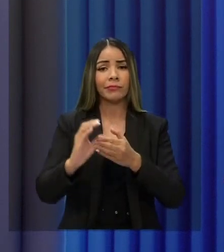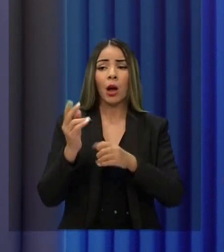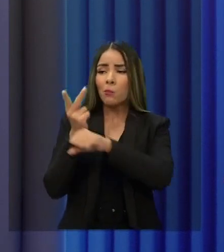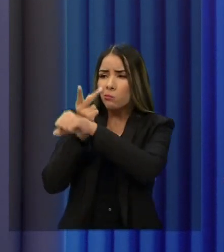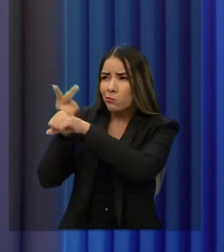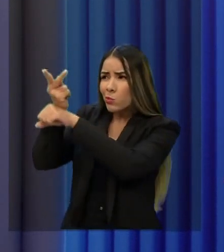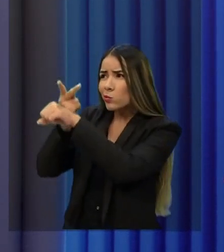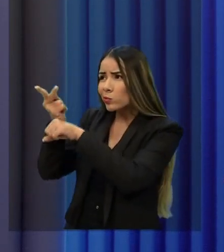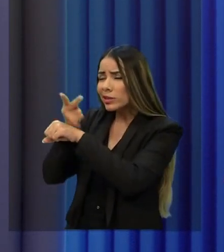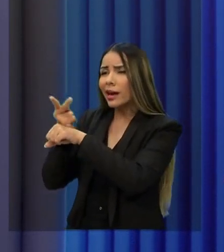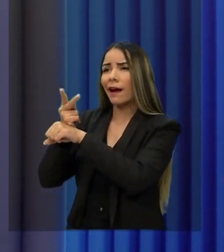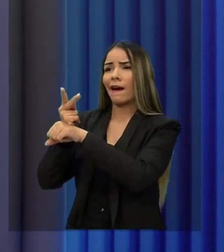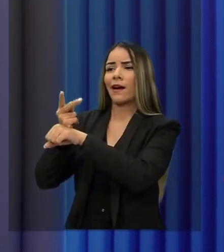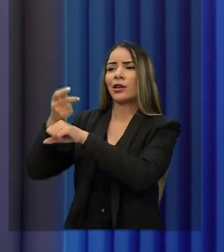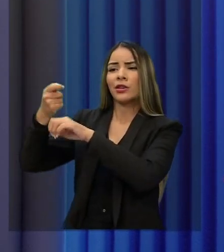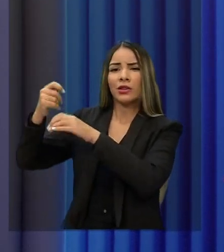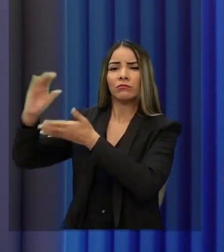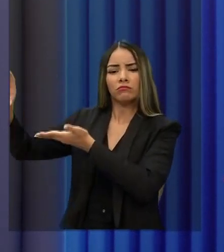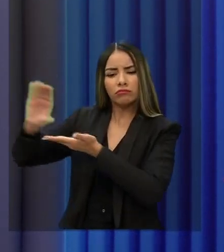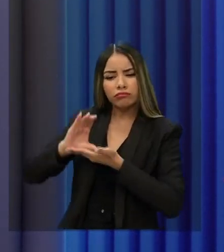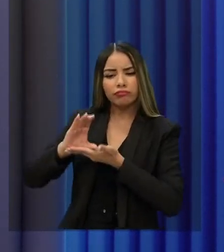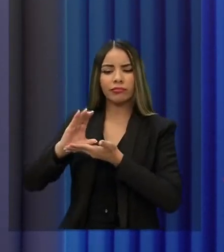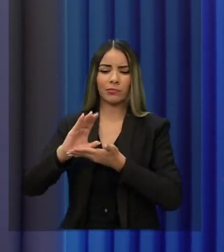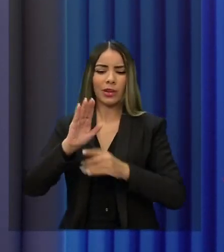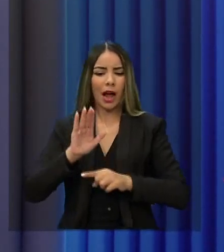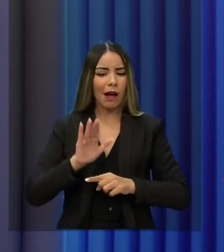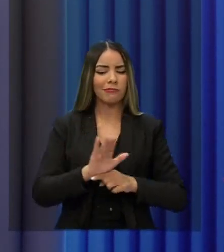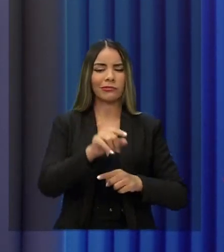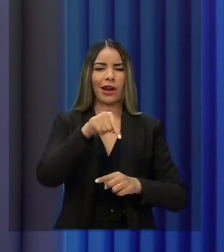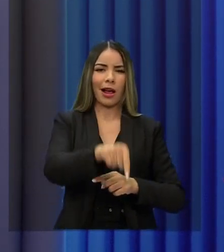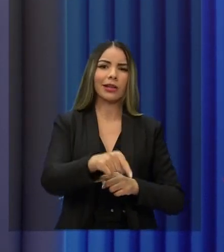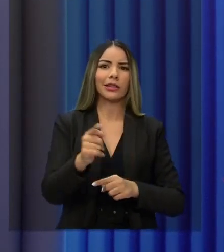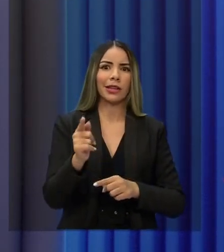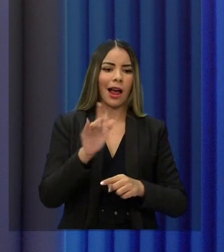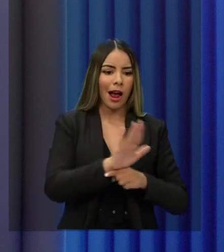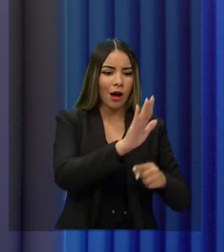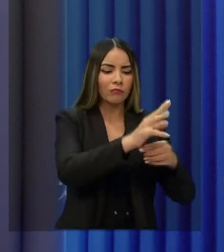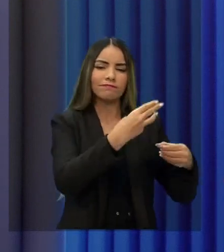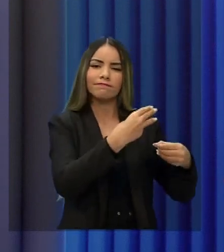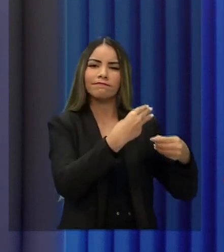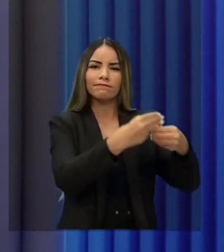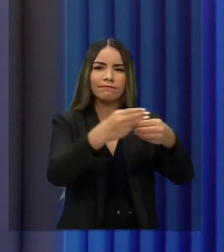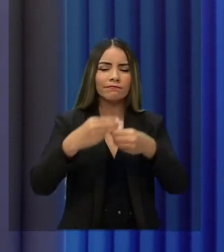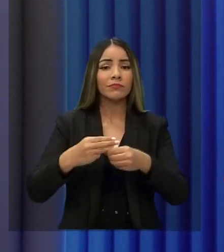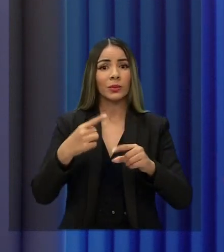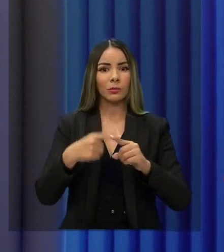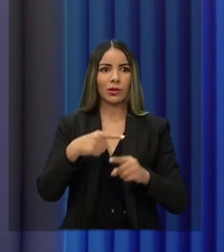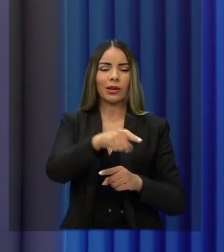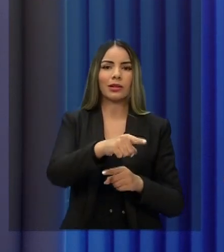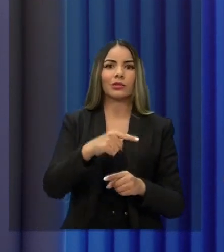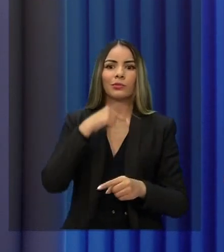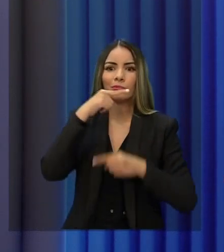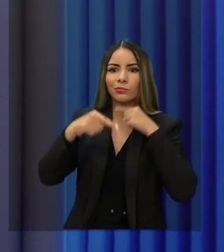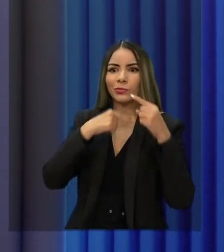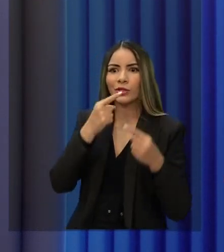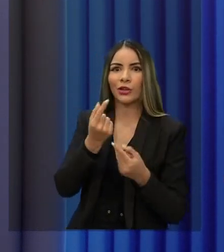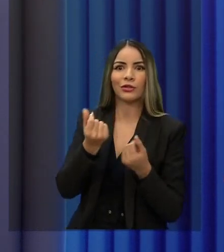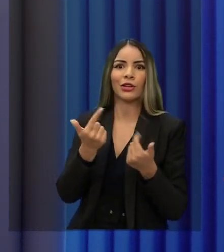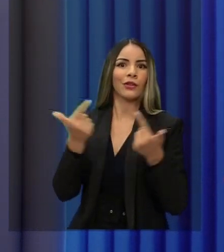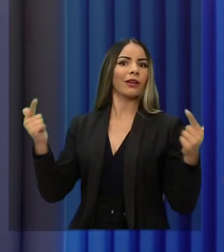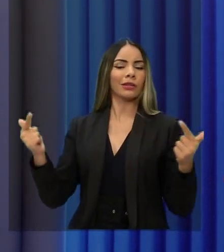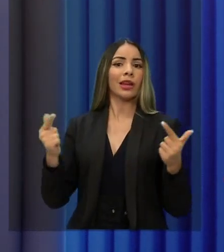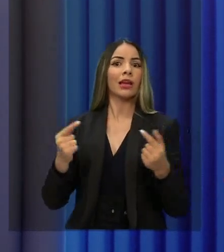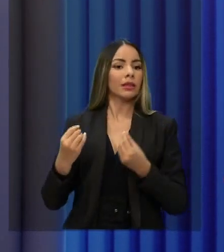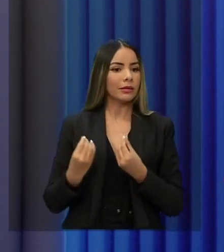inclusive do setor produtivo, da iniciativa privada, para que a gente possa ajudar os municípios que têm dificuldade financeira, sem dúvida nenhuma, para viabilizar